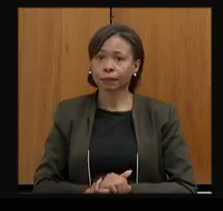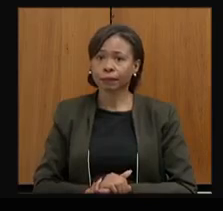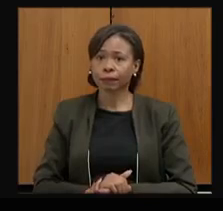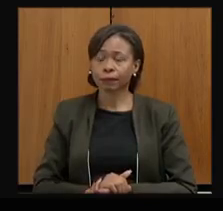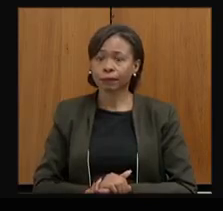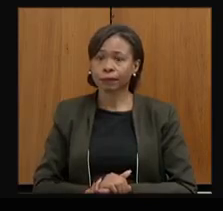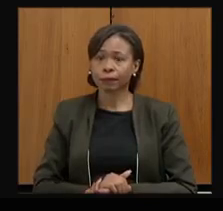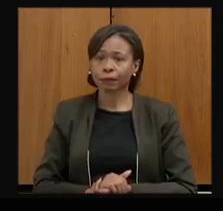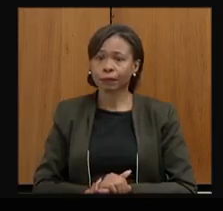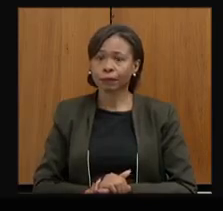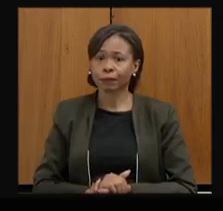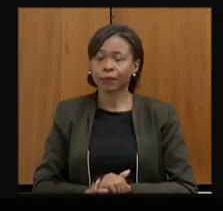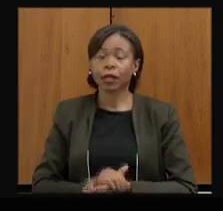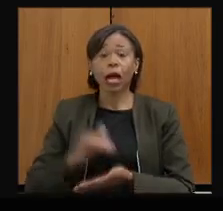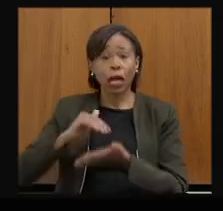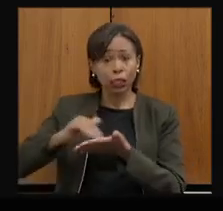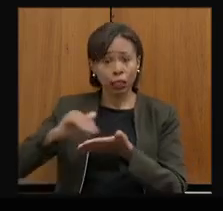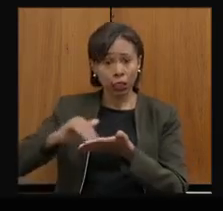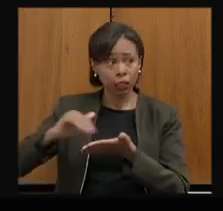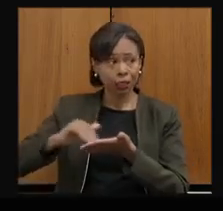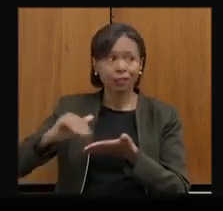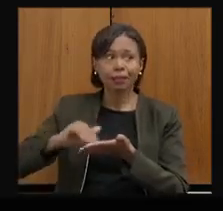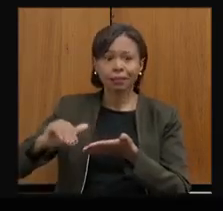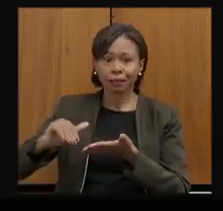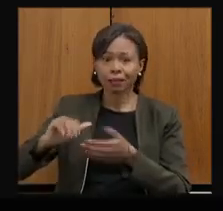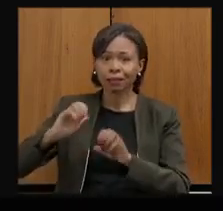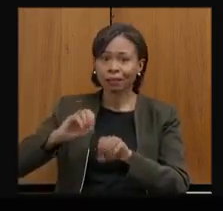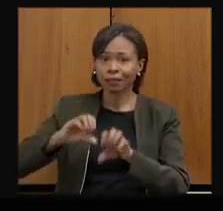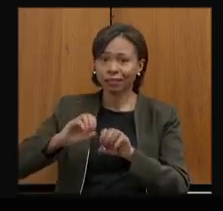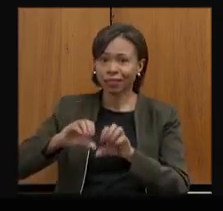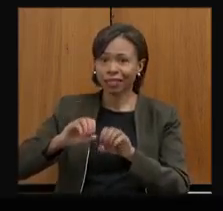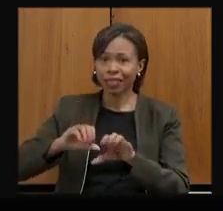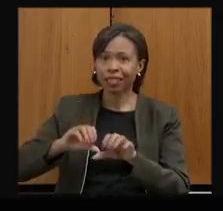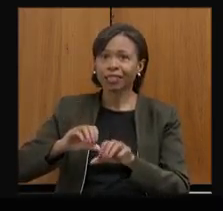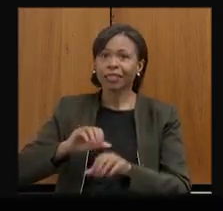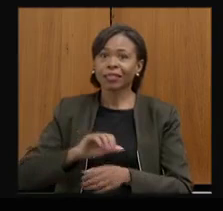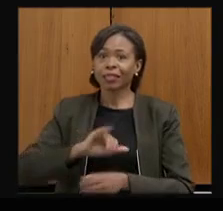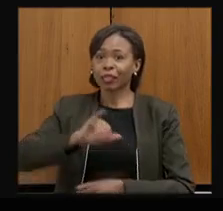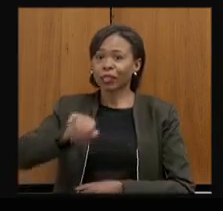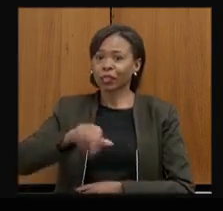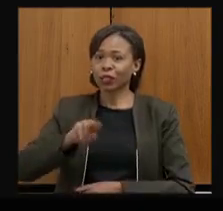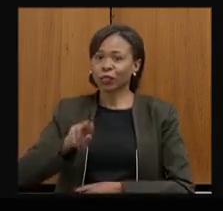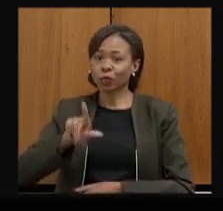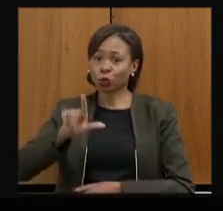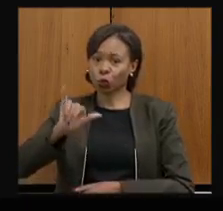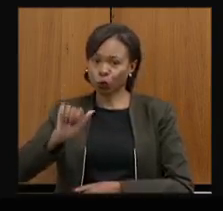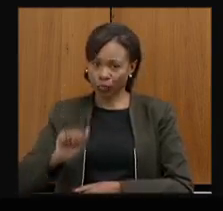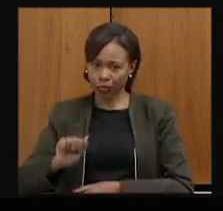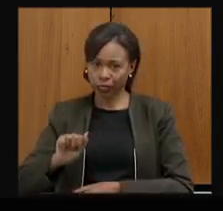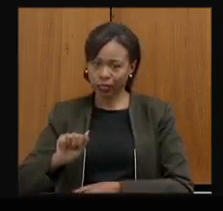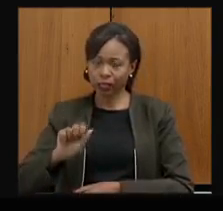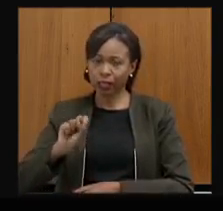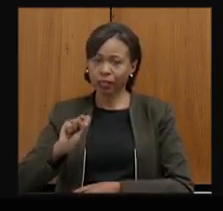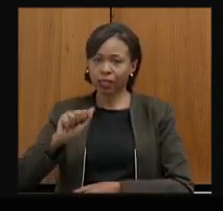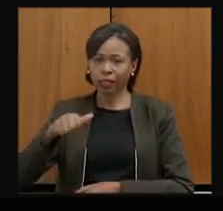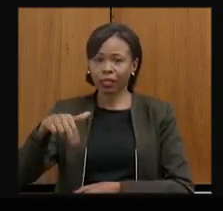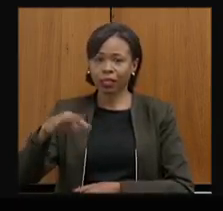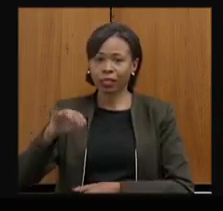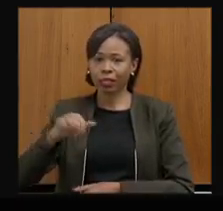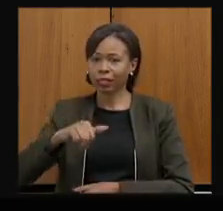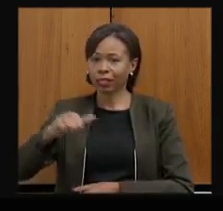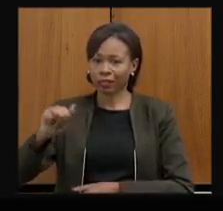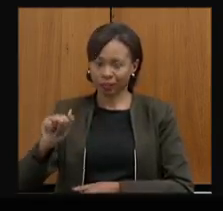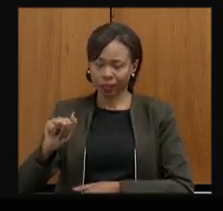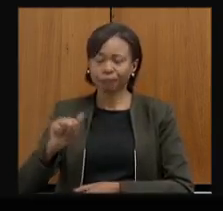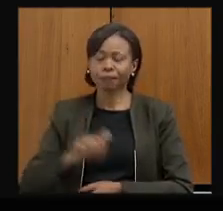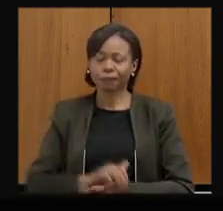a secretária de Educação, Ana Santana, Júlia Santana, desculpe, Júlia Santana. E,